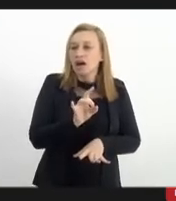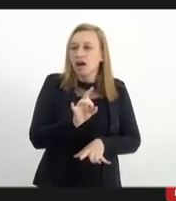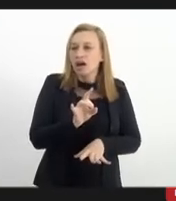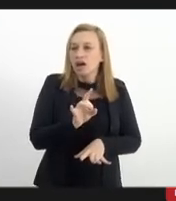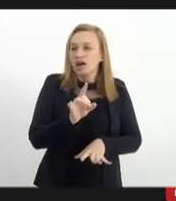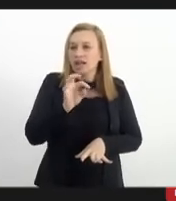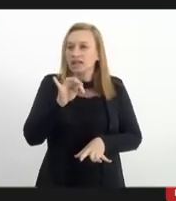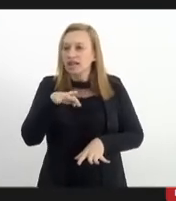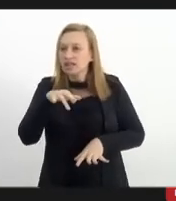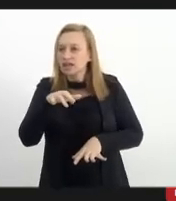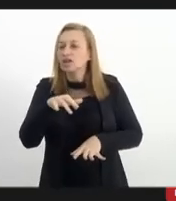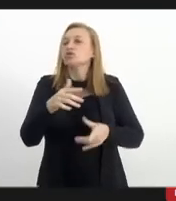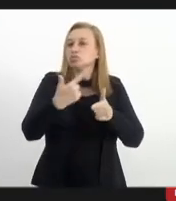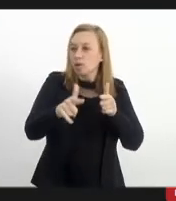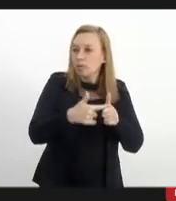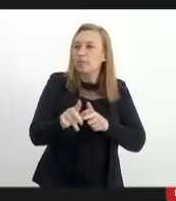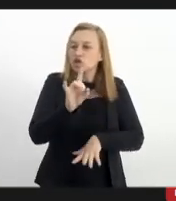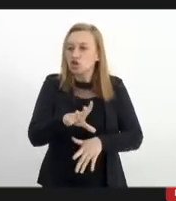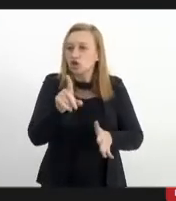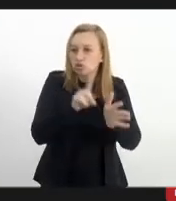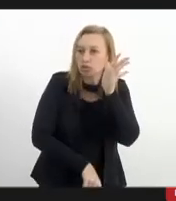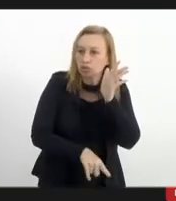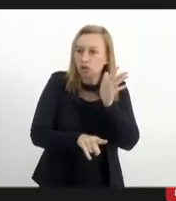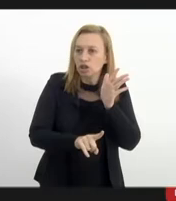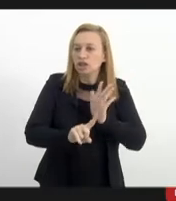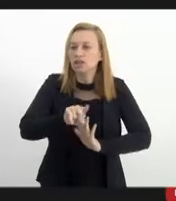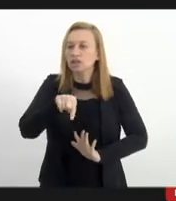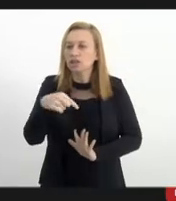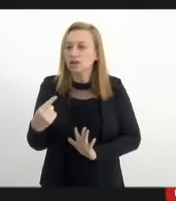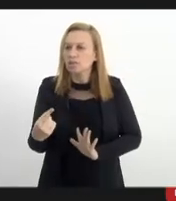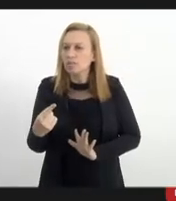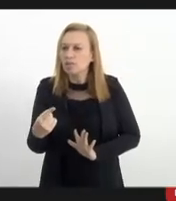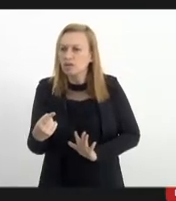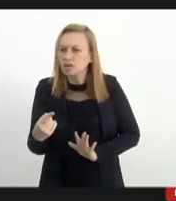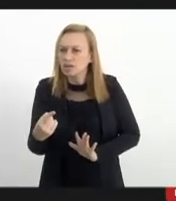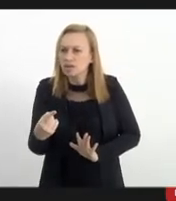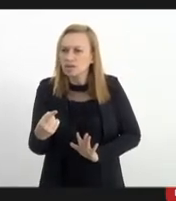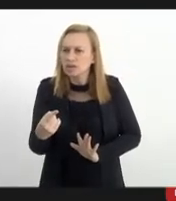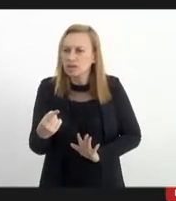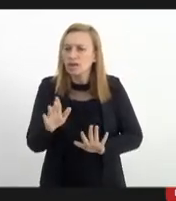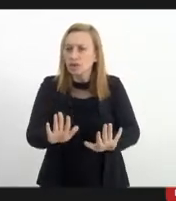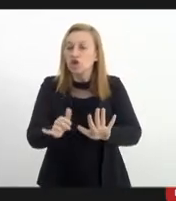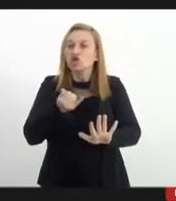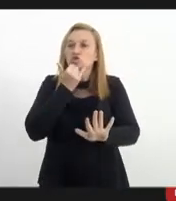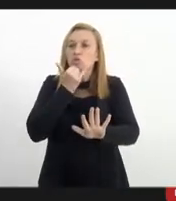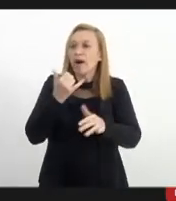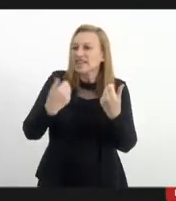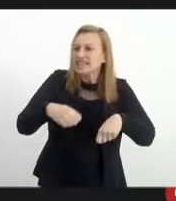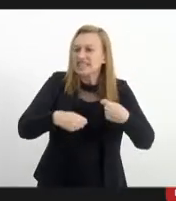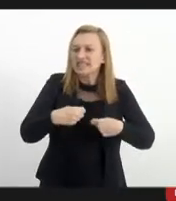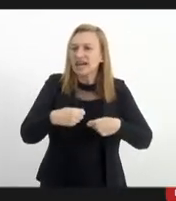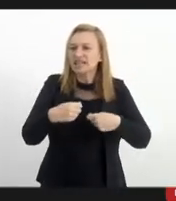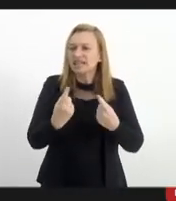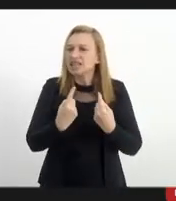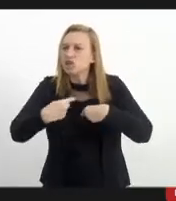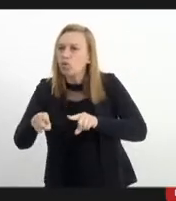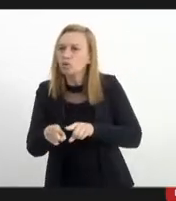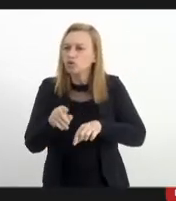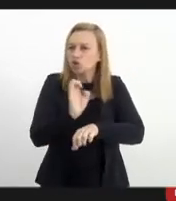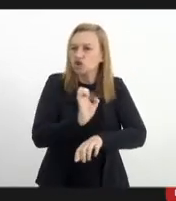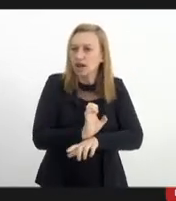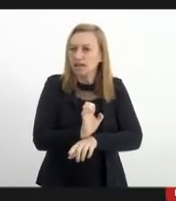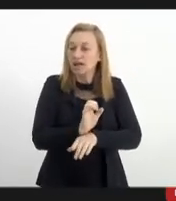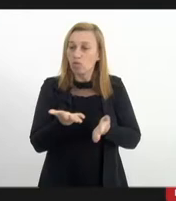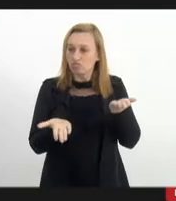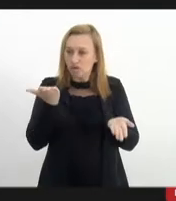a gente conseguir tirar do Estado, quer dizer, quando a gente conseguir tirar do criminoso, desculpa, essa necessidade que ele tem de enfrentar o Estado. Esse é o